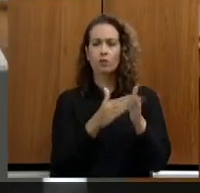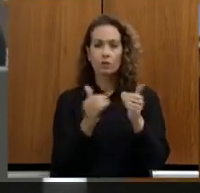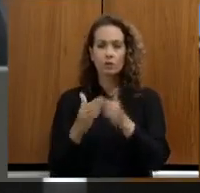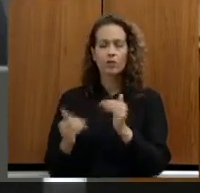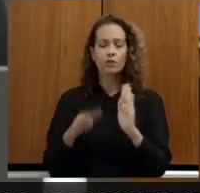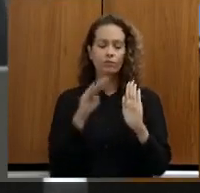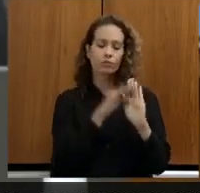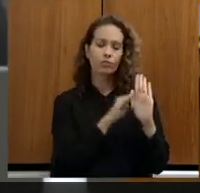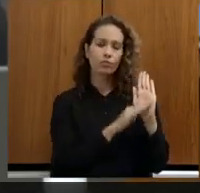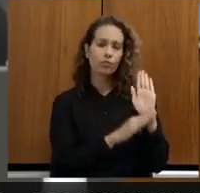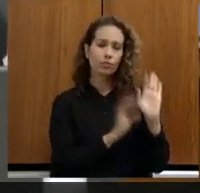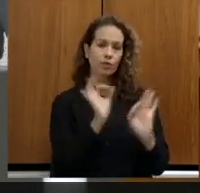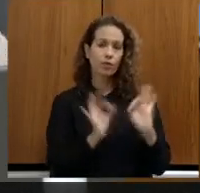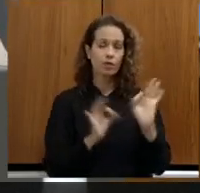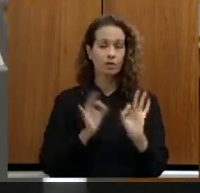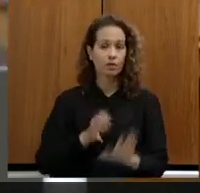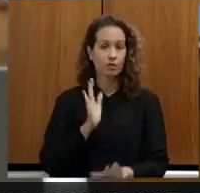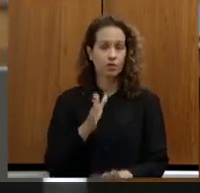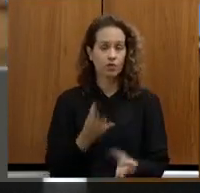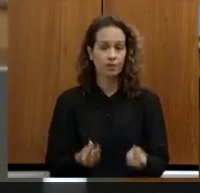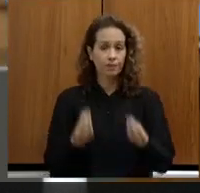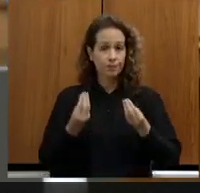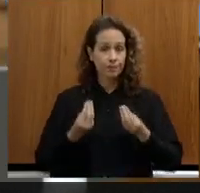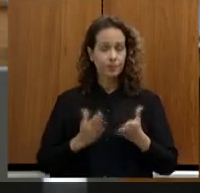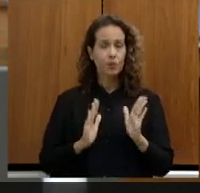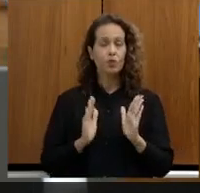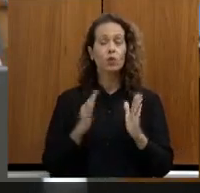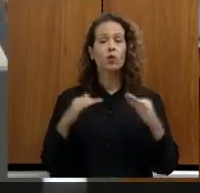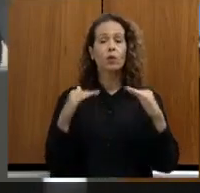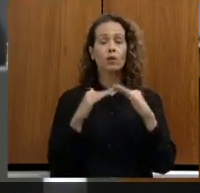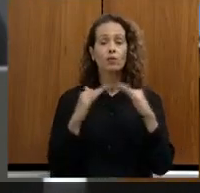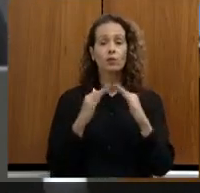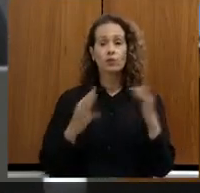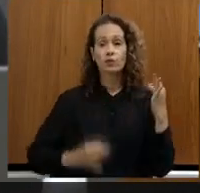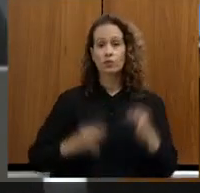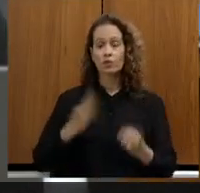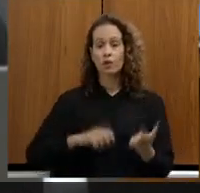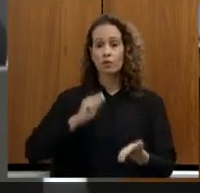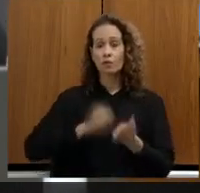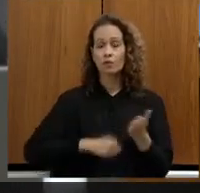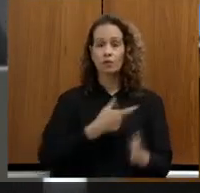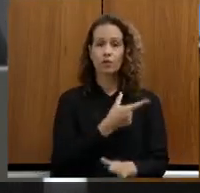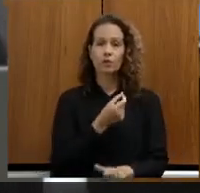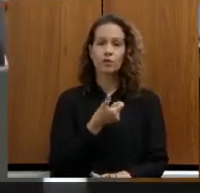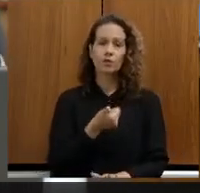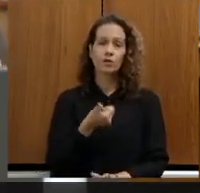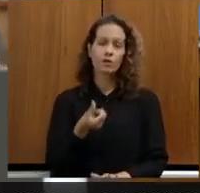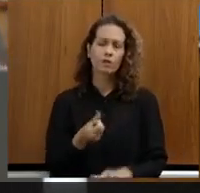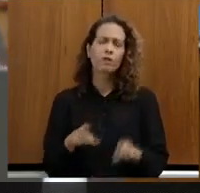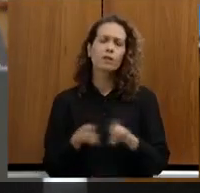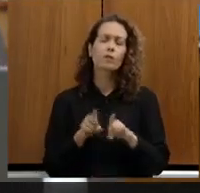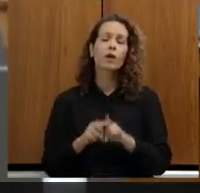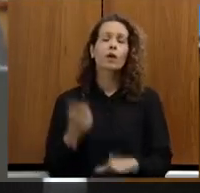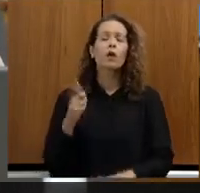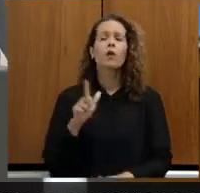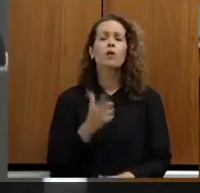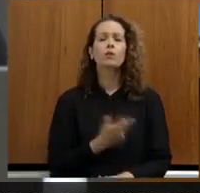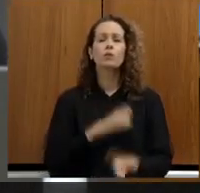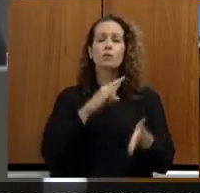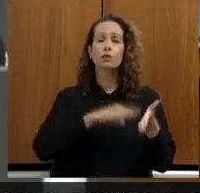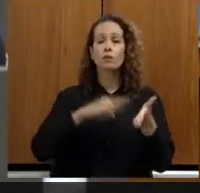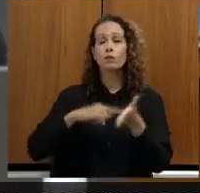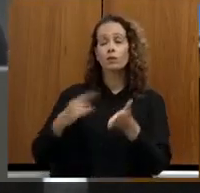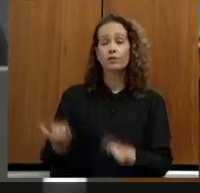ali sistematizados o pleito do acordo judicial assinado em 2016 mas também outros pleitos tão importantes para a